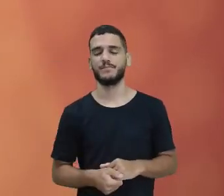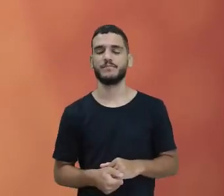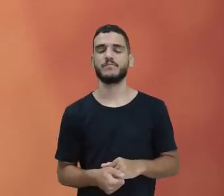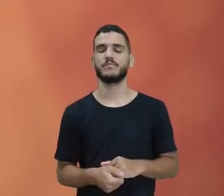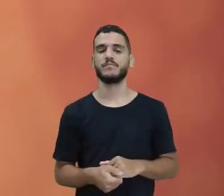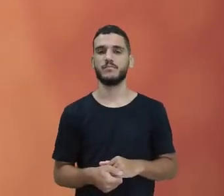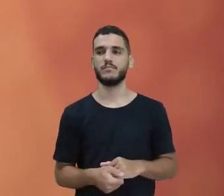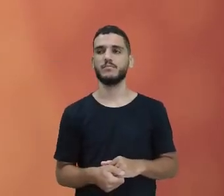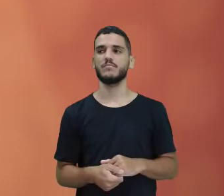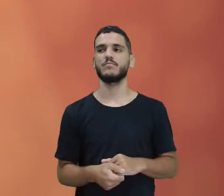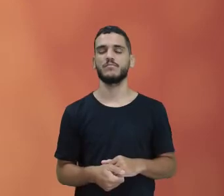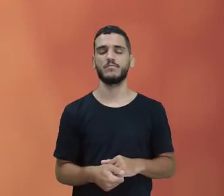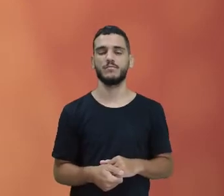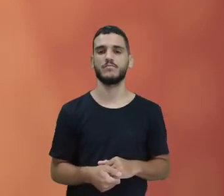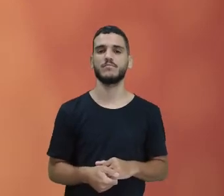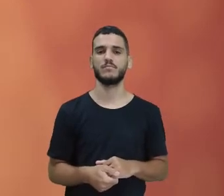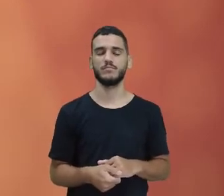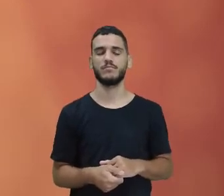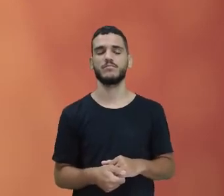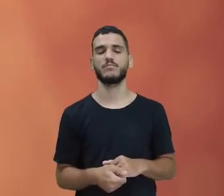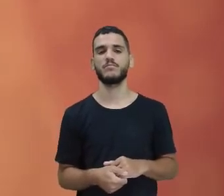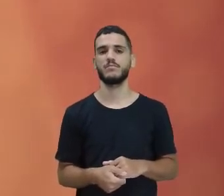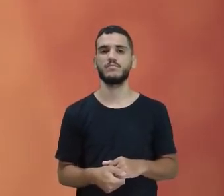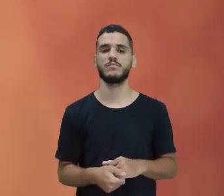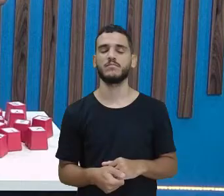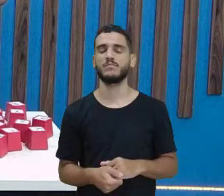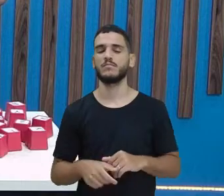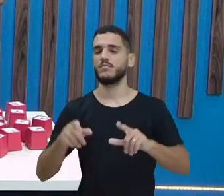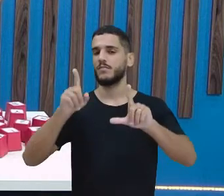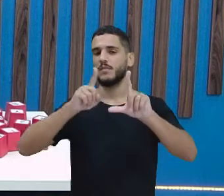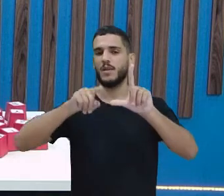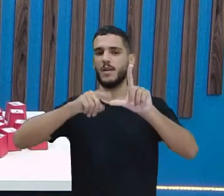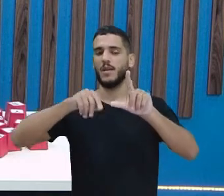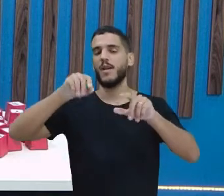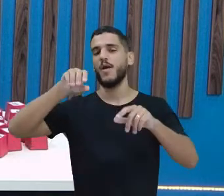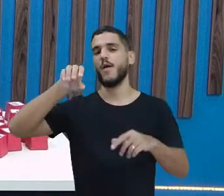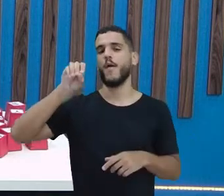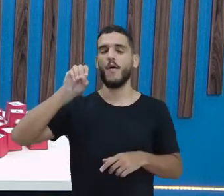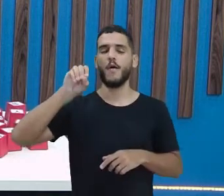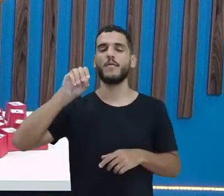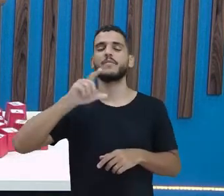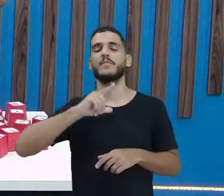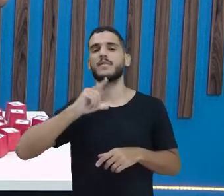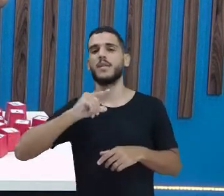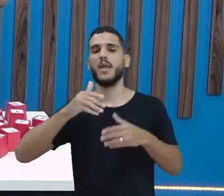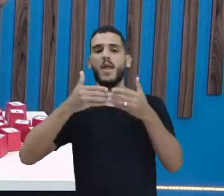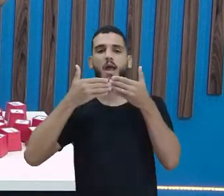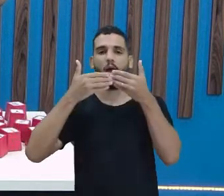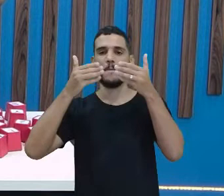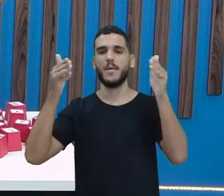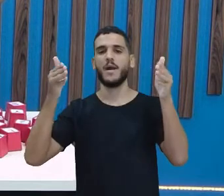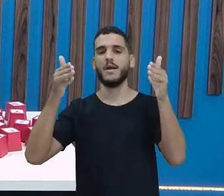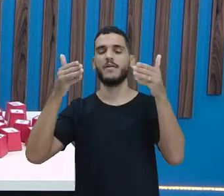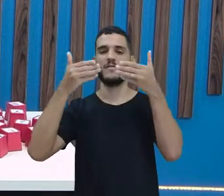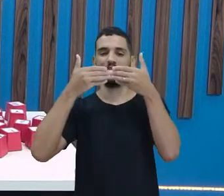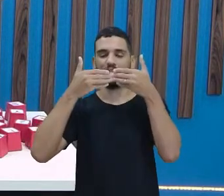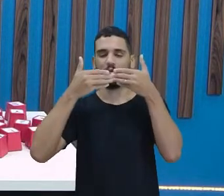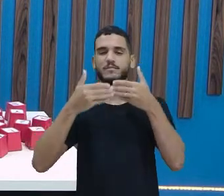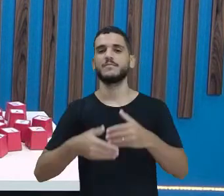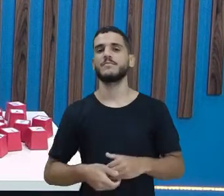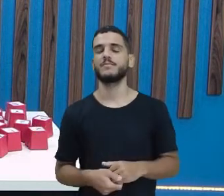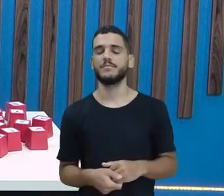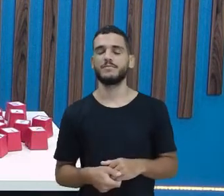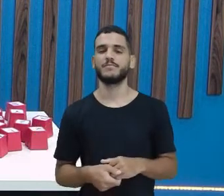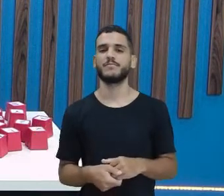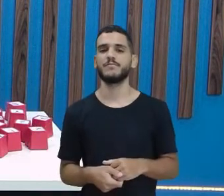som de O, aberto, tá? Então, na letra O, eu tenho o som aberto e o som fechado, não é?